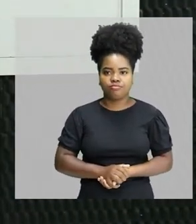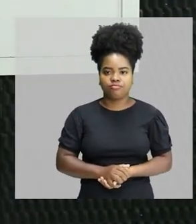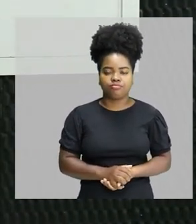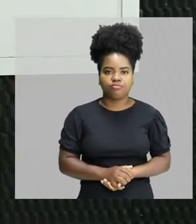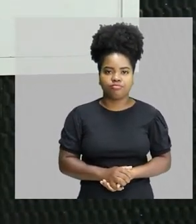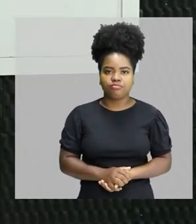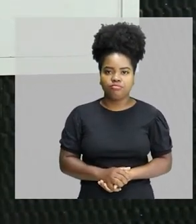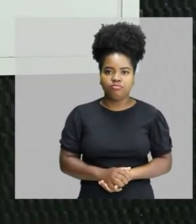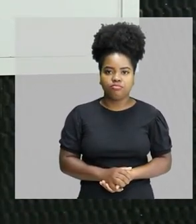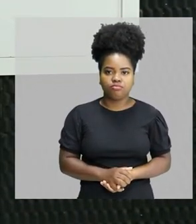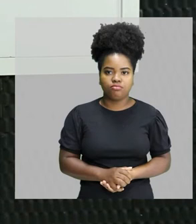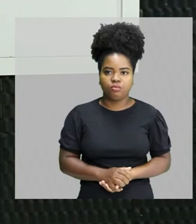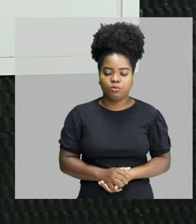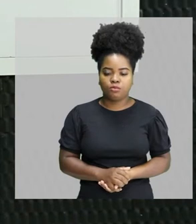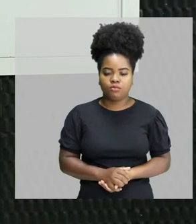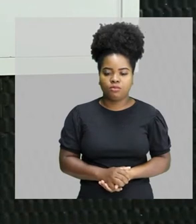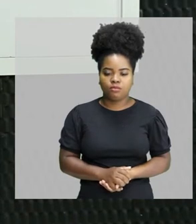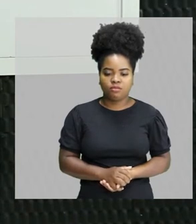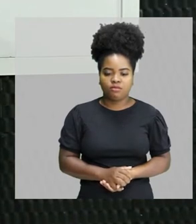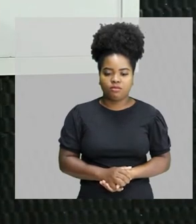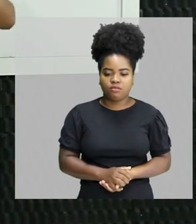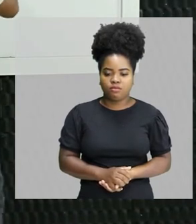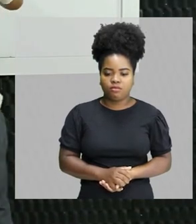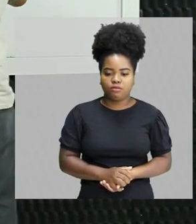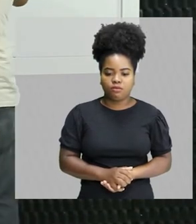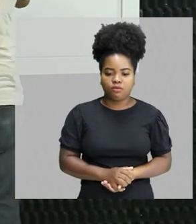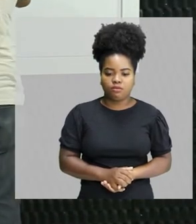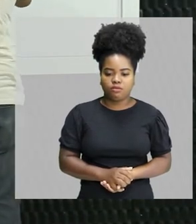Certinho? O segundo é o timbre.